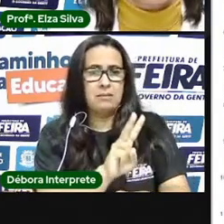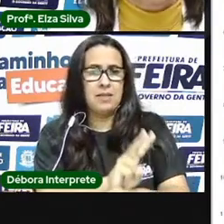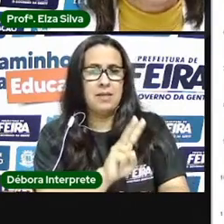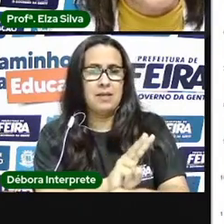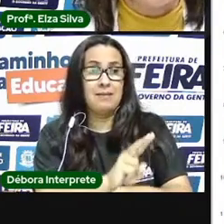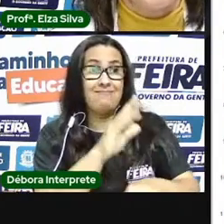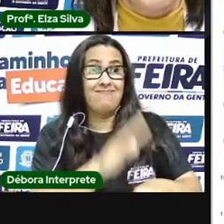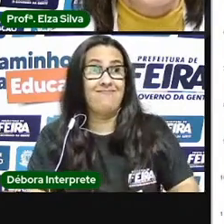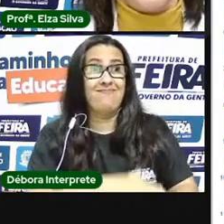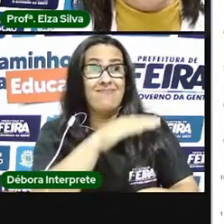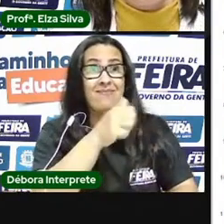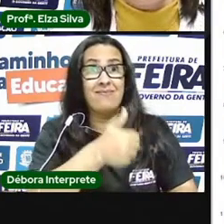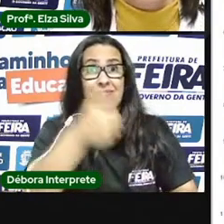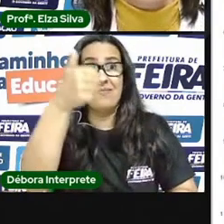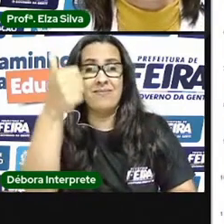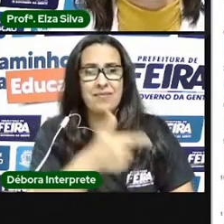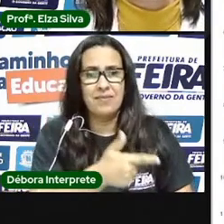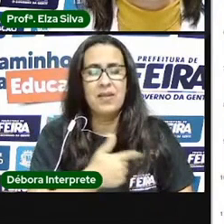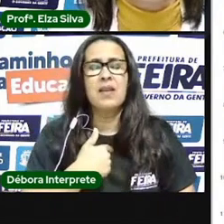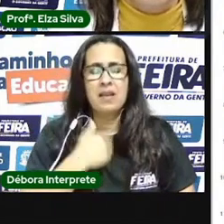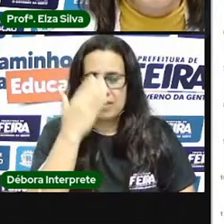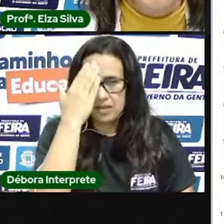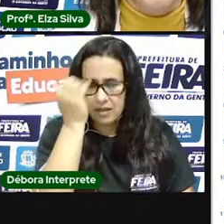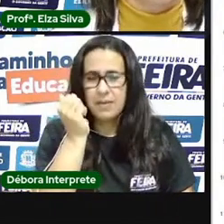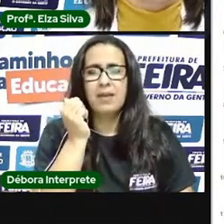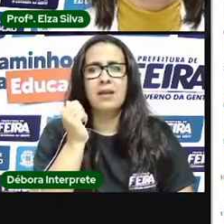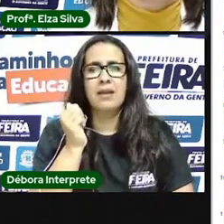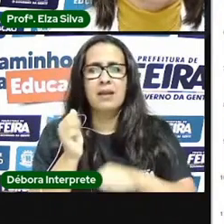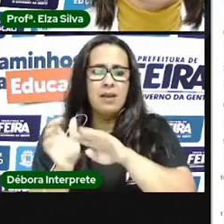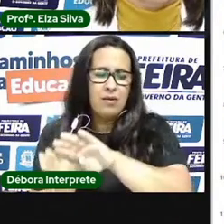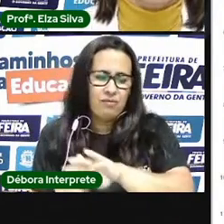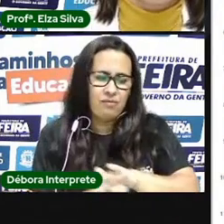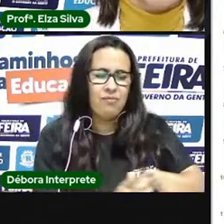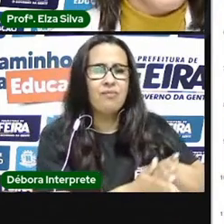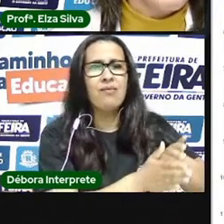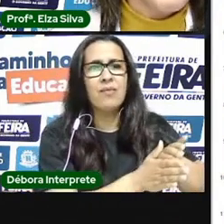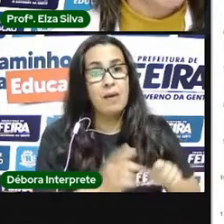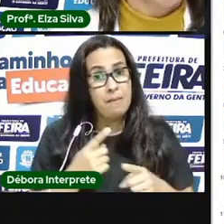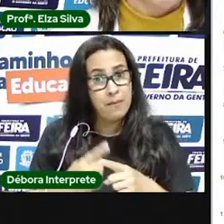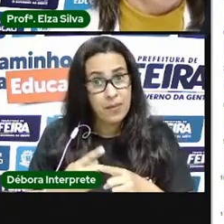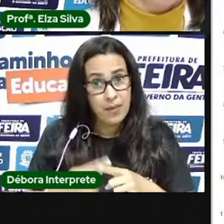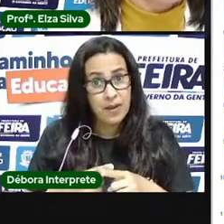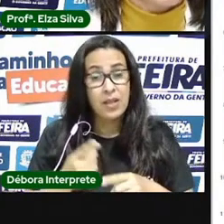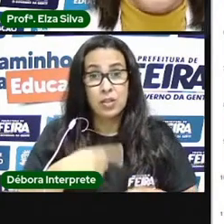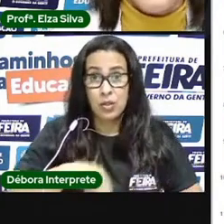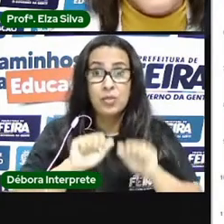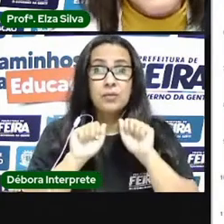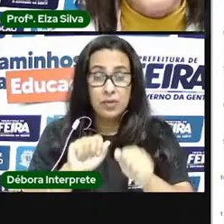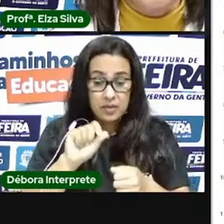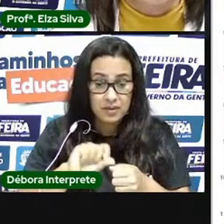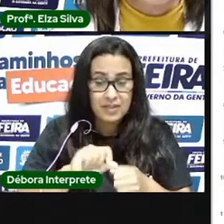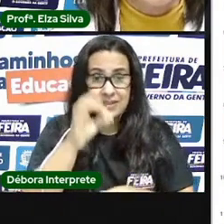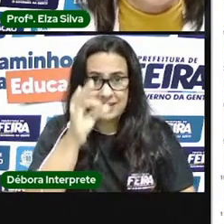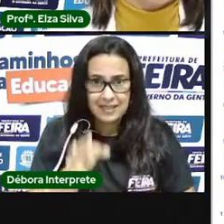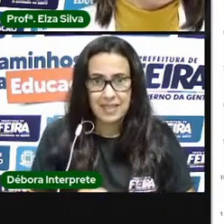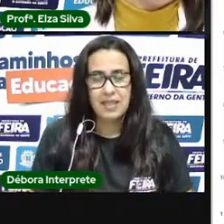E eu sei que vai passar se a gente fizer tudo direito. Quero abraçar quem eu amo, voltar a ter os meus